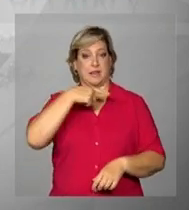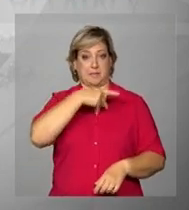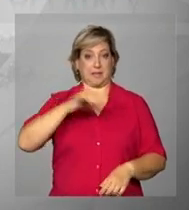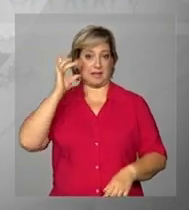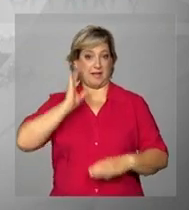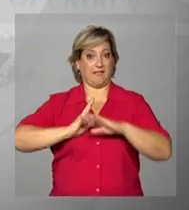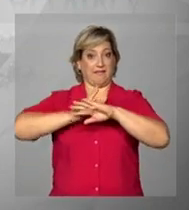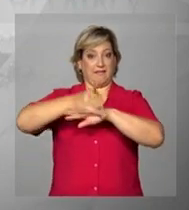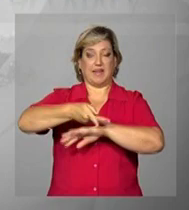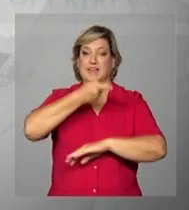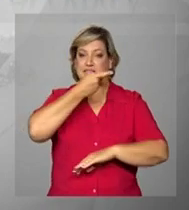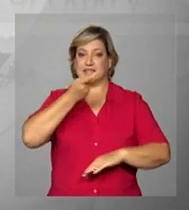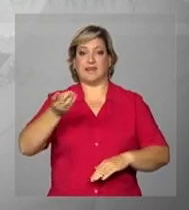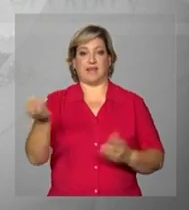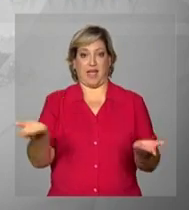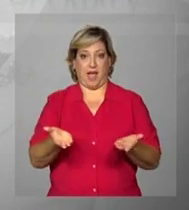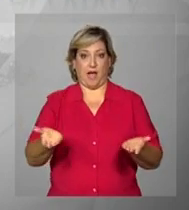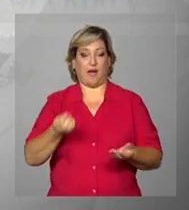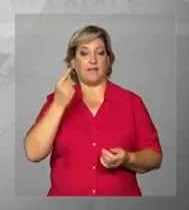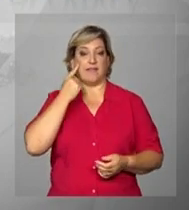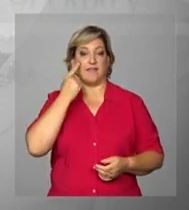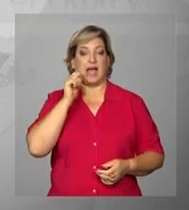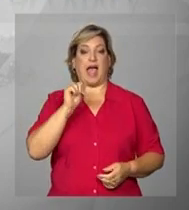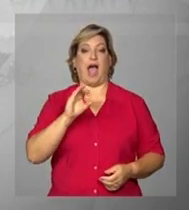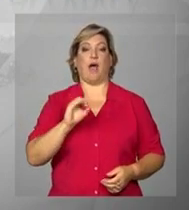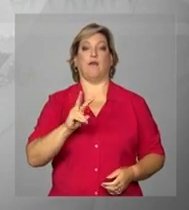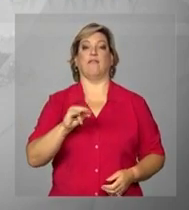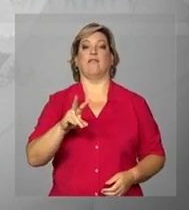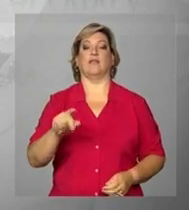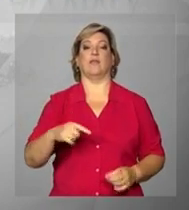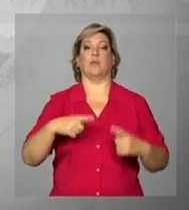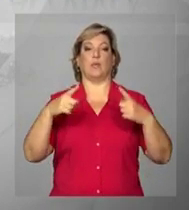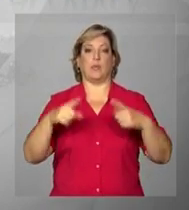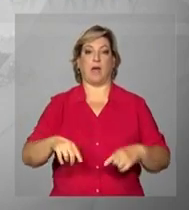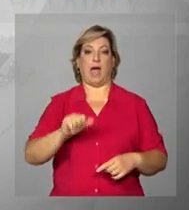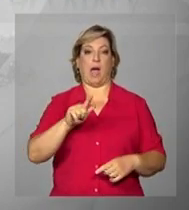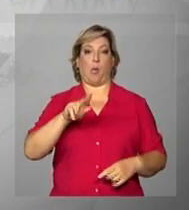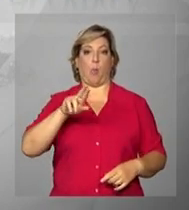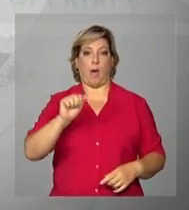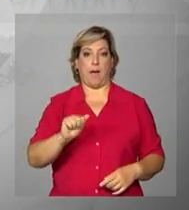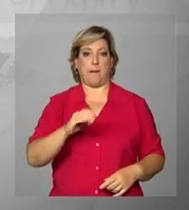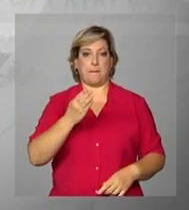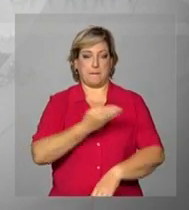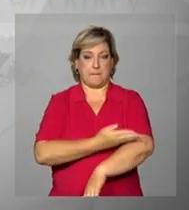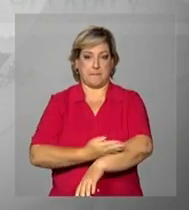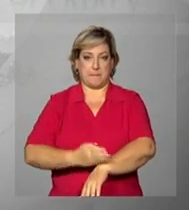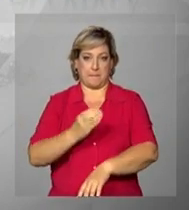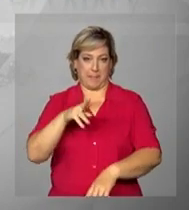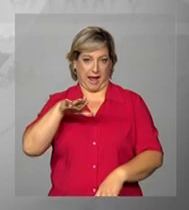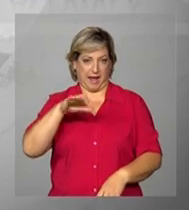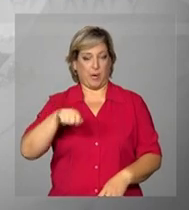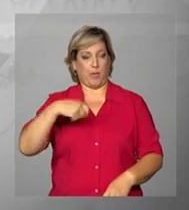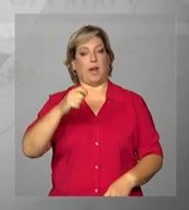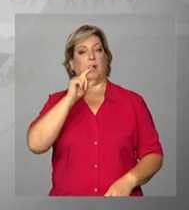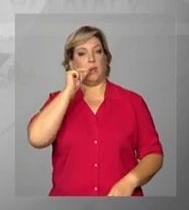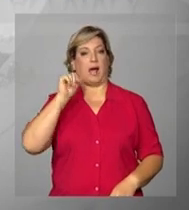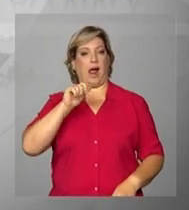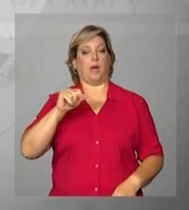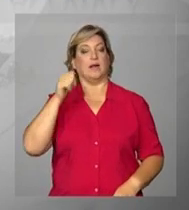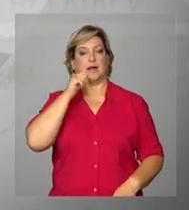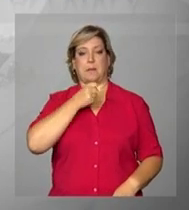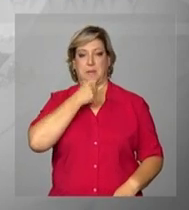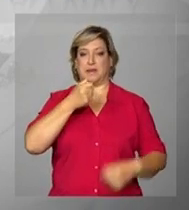presidenta Dilma Rousseff. Vamos voltar ao vivo ao município de Água Branca, em Alagoas, onde está a repórter